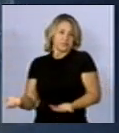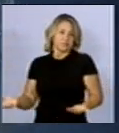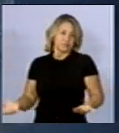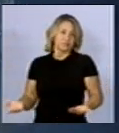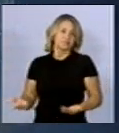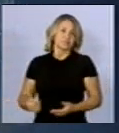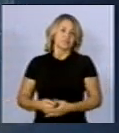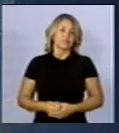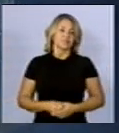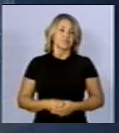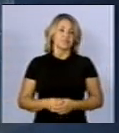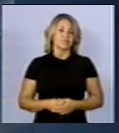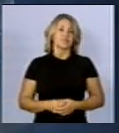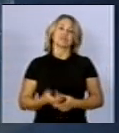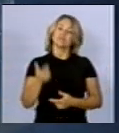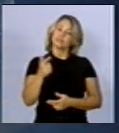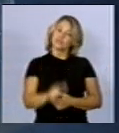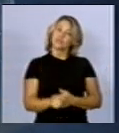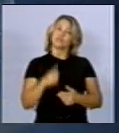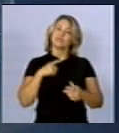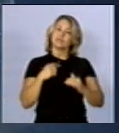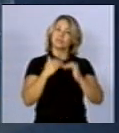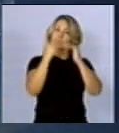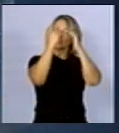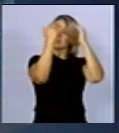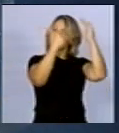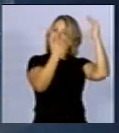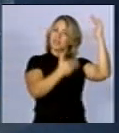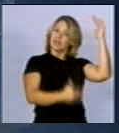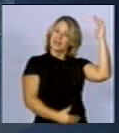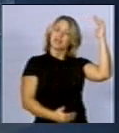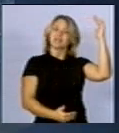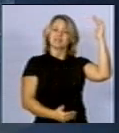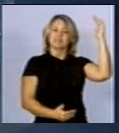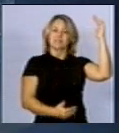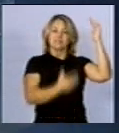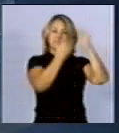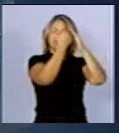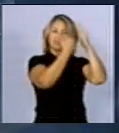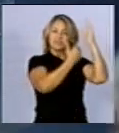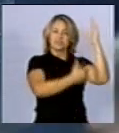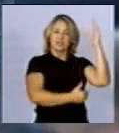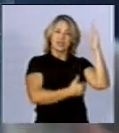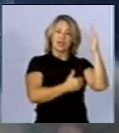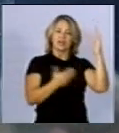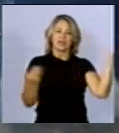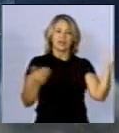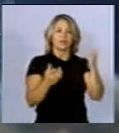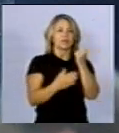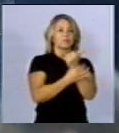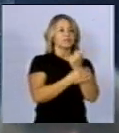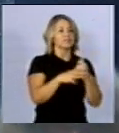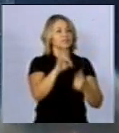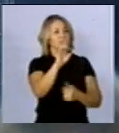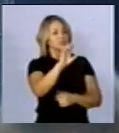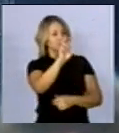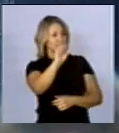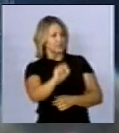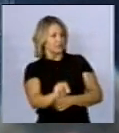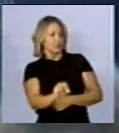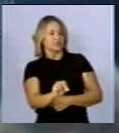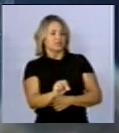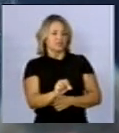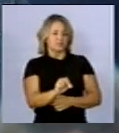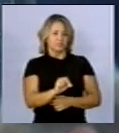Então, se entende, aqui, novamente, temos uma escala logarítmica e o fator de proteção aplicada aqui é de 50. É bem razoável.